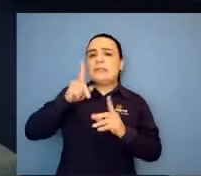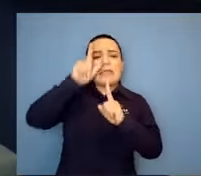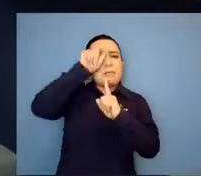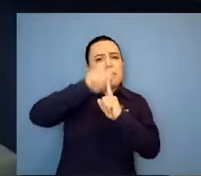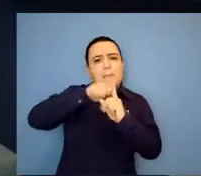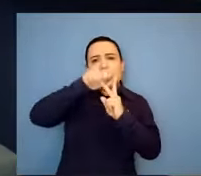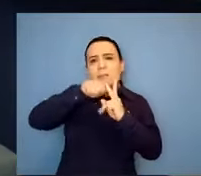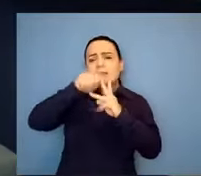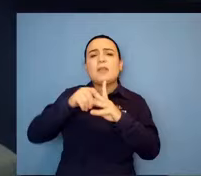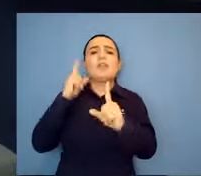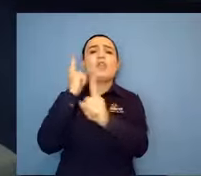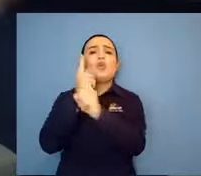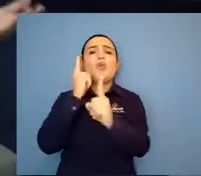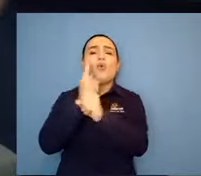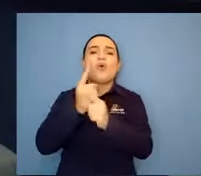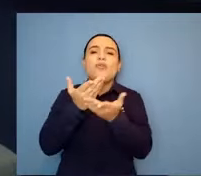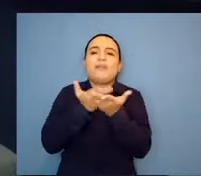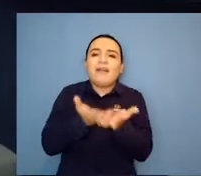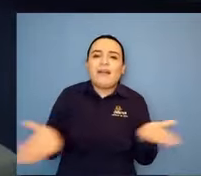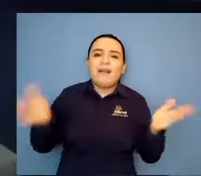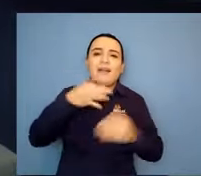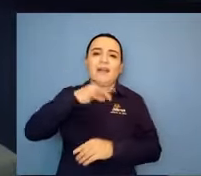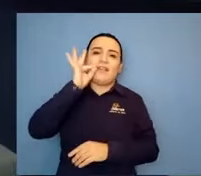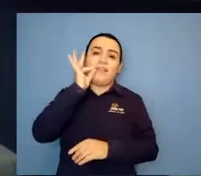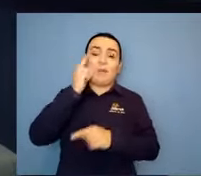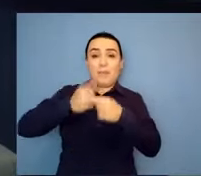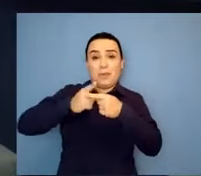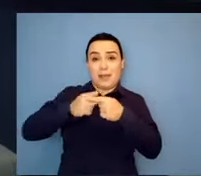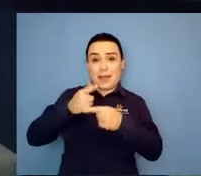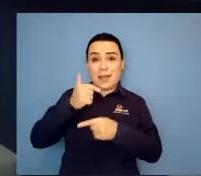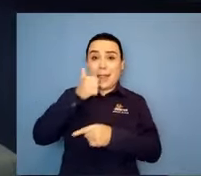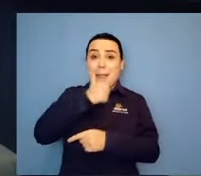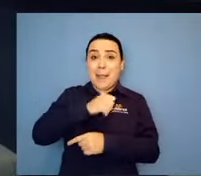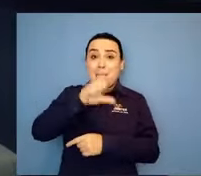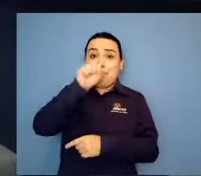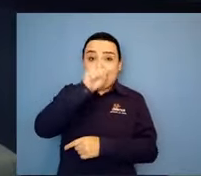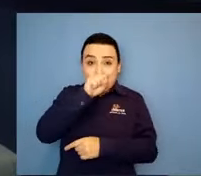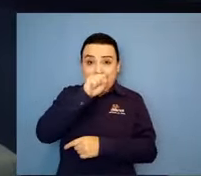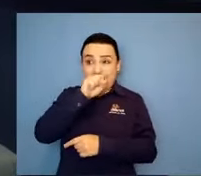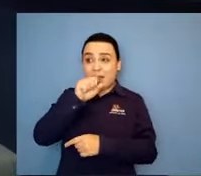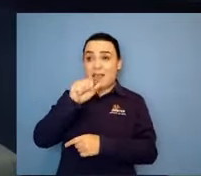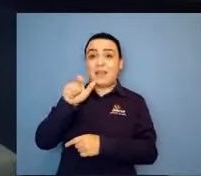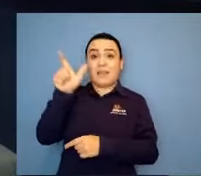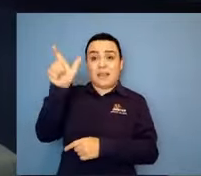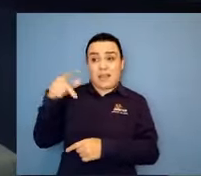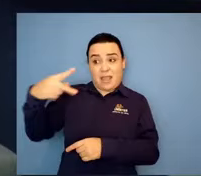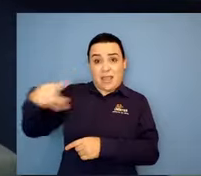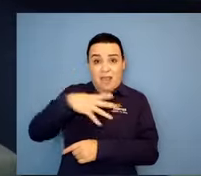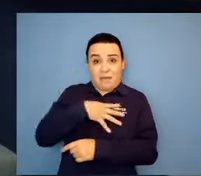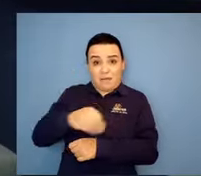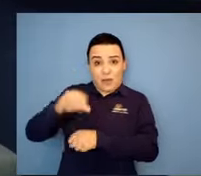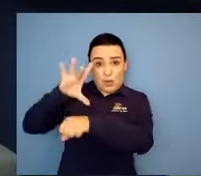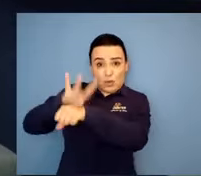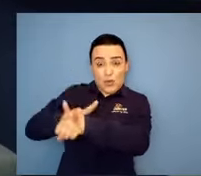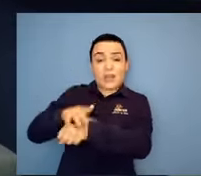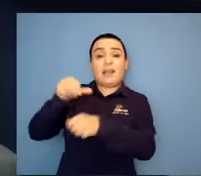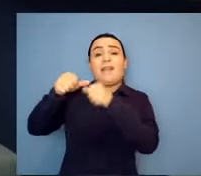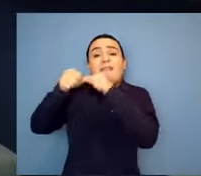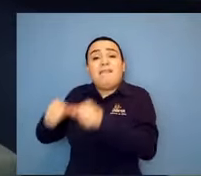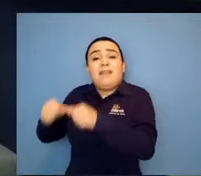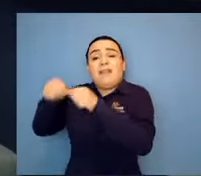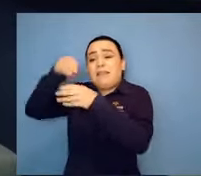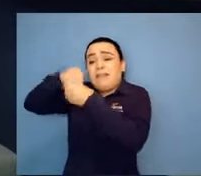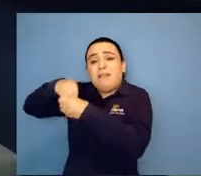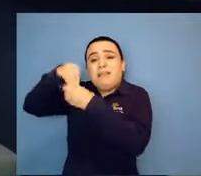para tirar as mães atípicas de dentro de casa. Que ajuda. Sim. Agora, em agosto, nós fizemos num parque, o tempo